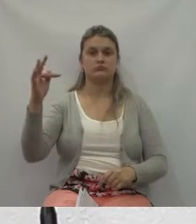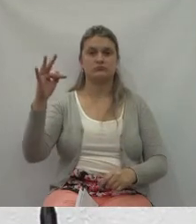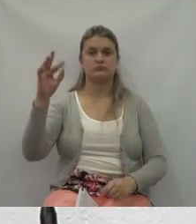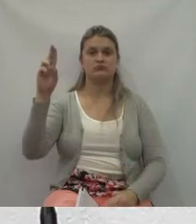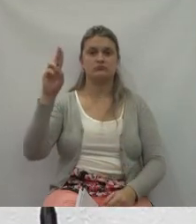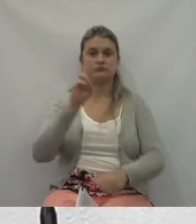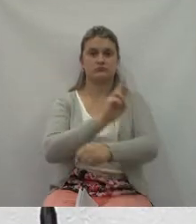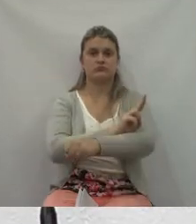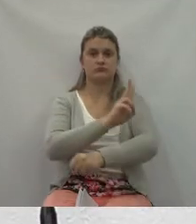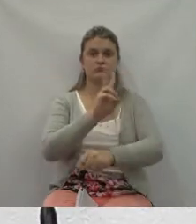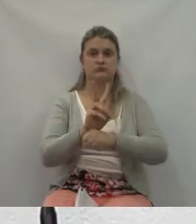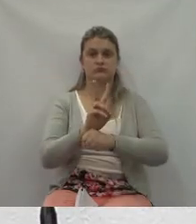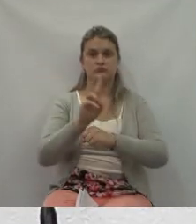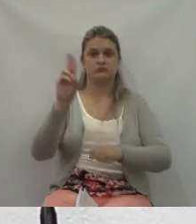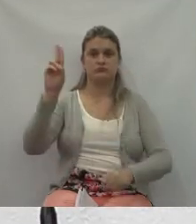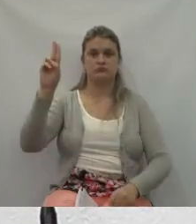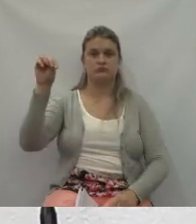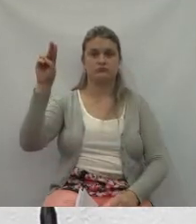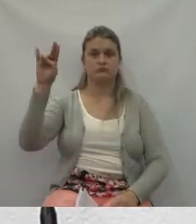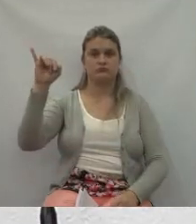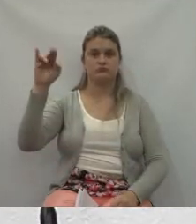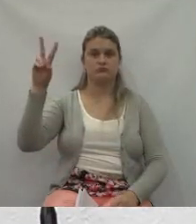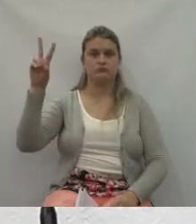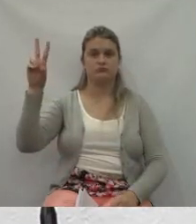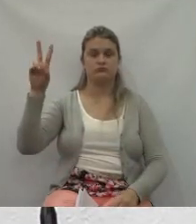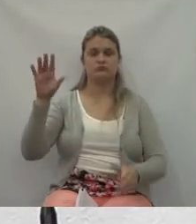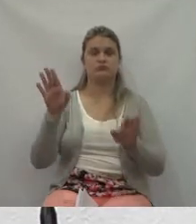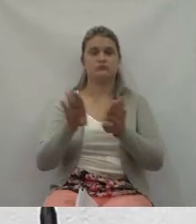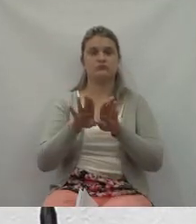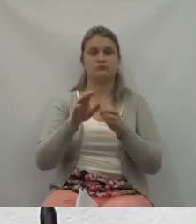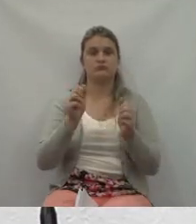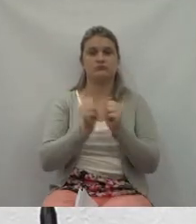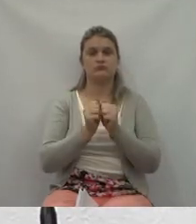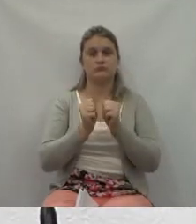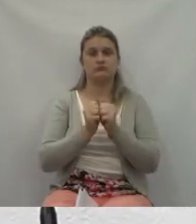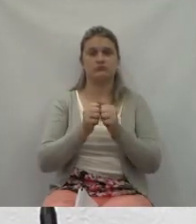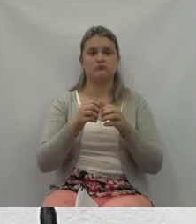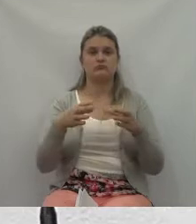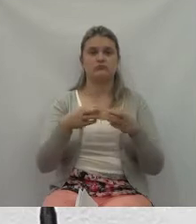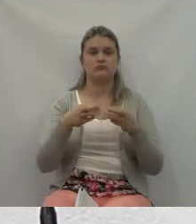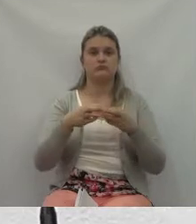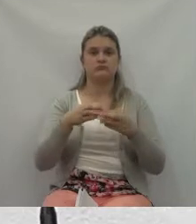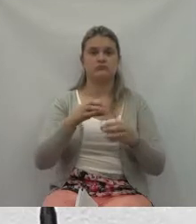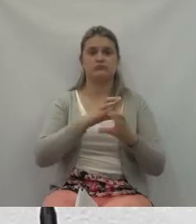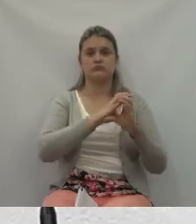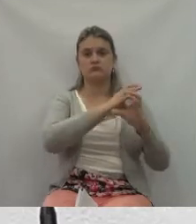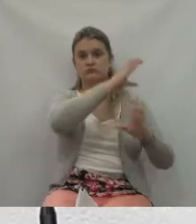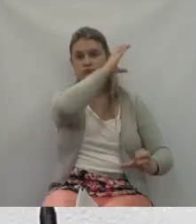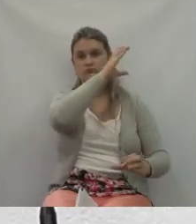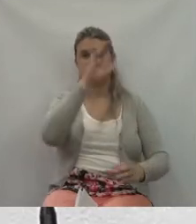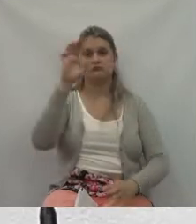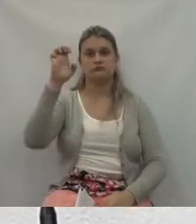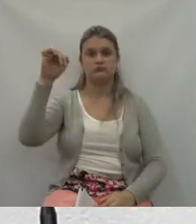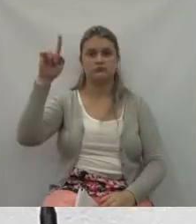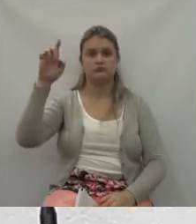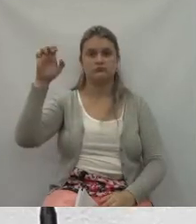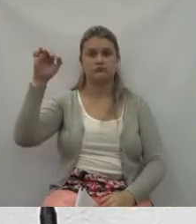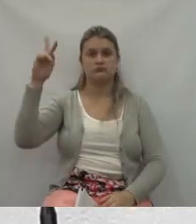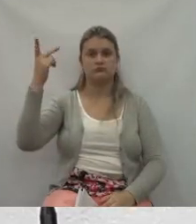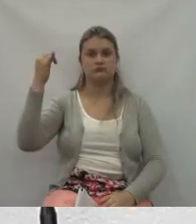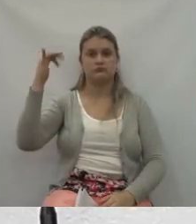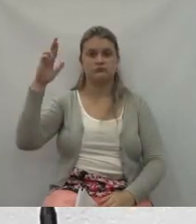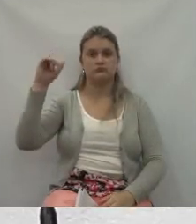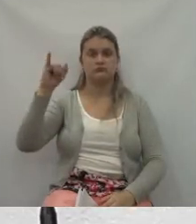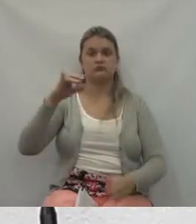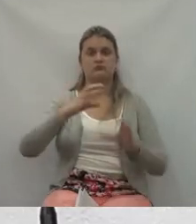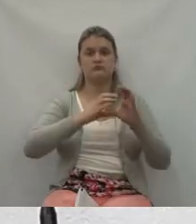através de convênio com o setor de engenharia, especificamente de arquitetura, nos foi disponibilizado